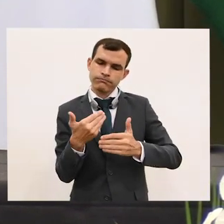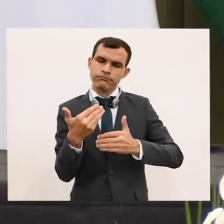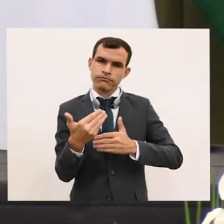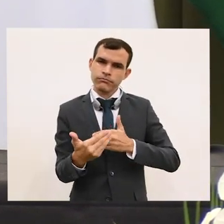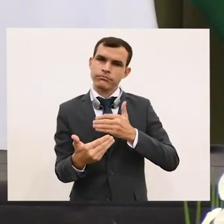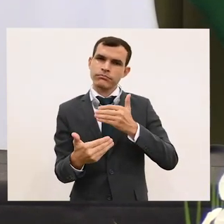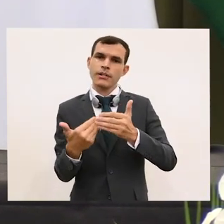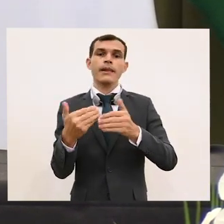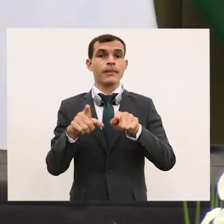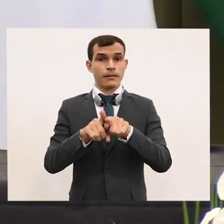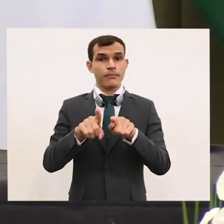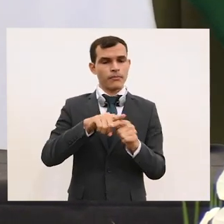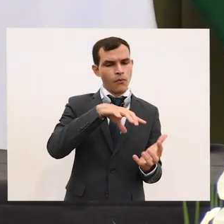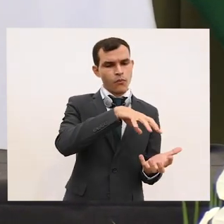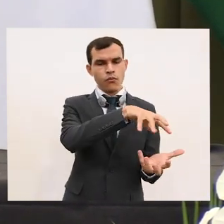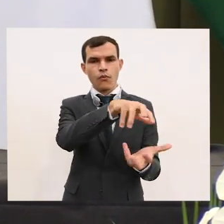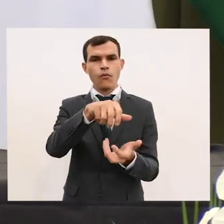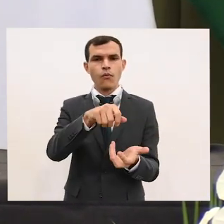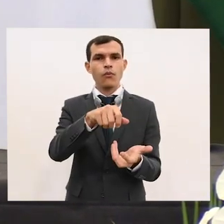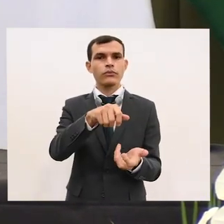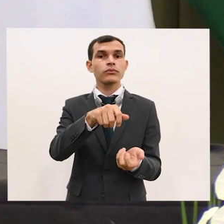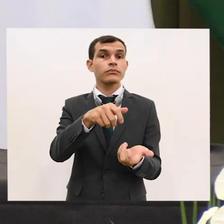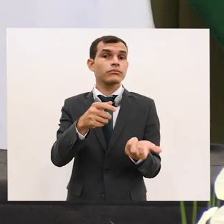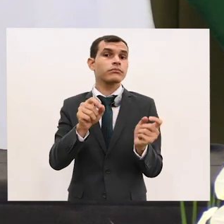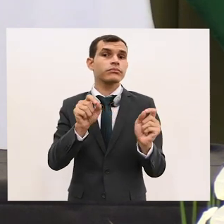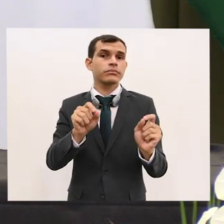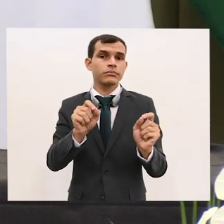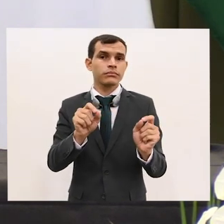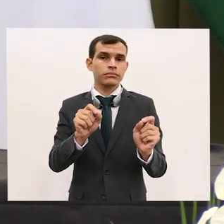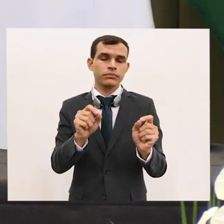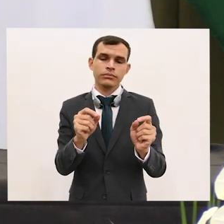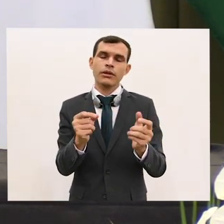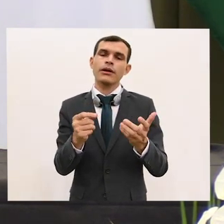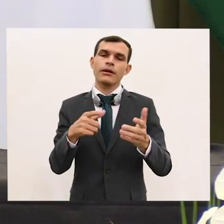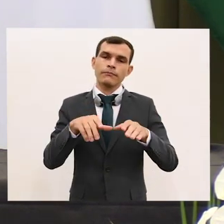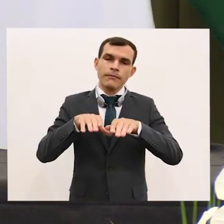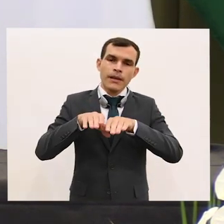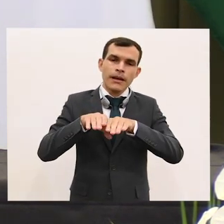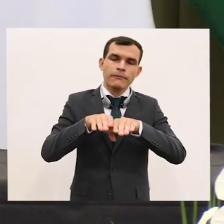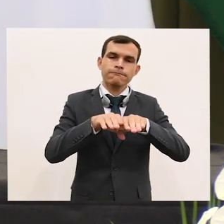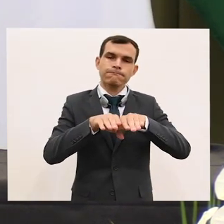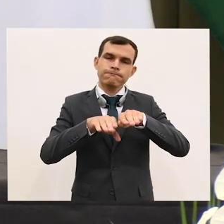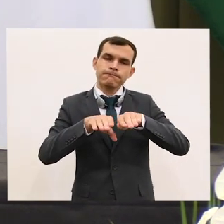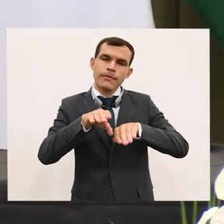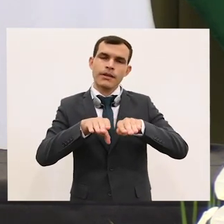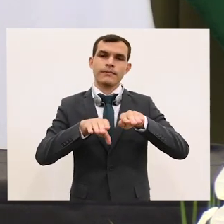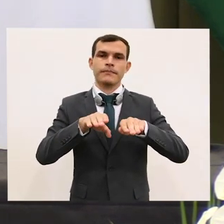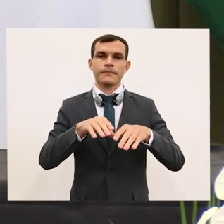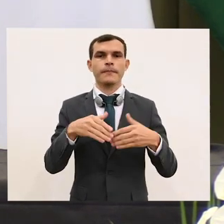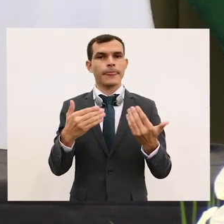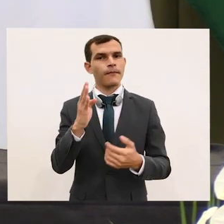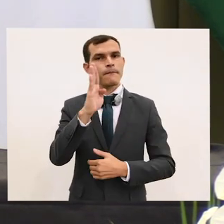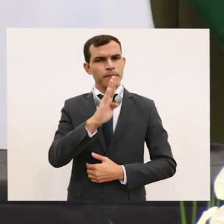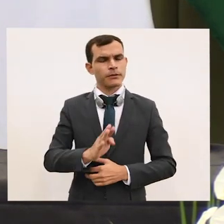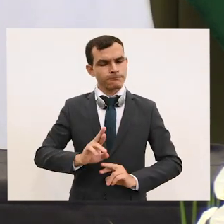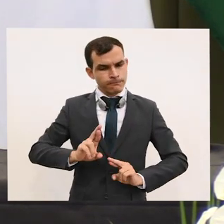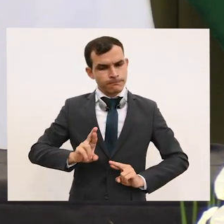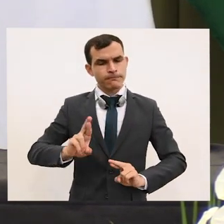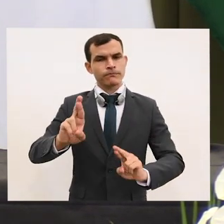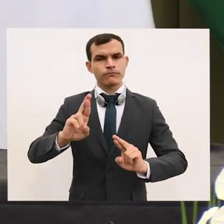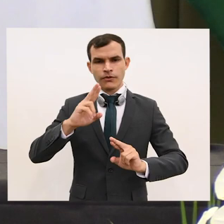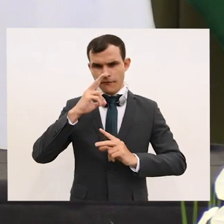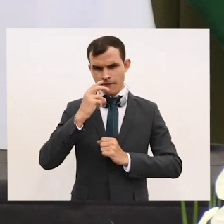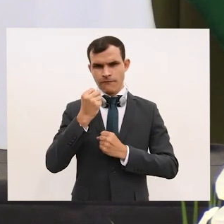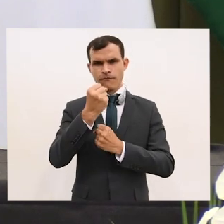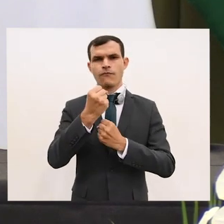Eu queria deixar claro aqui, o Brasil acredita no sistema multilateral de comércio e aposta no seu fortalecimento como